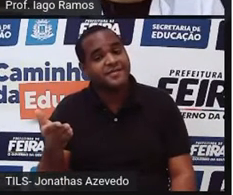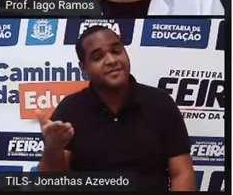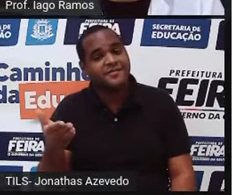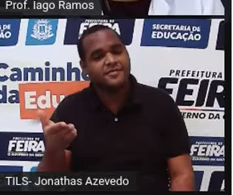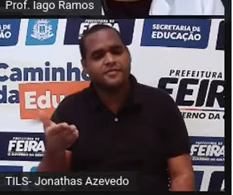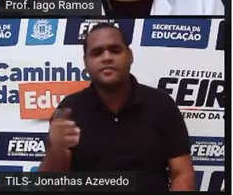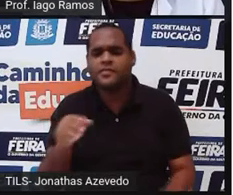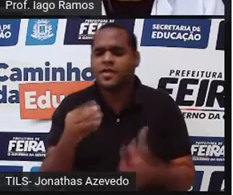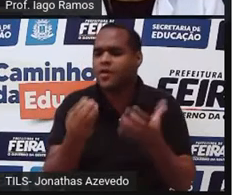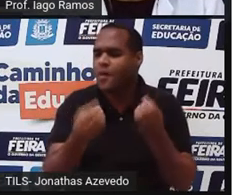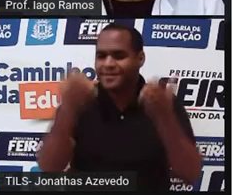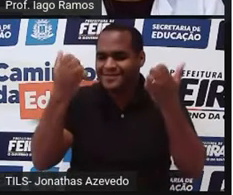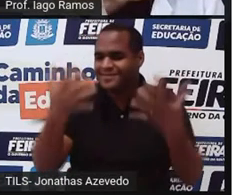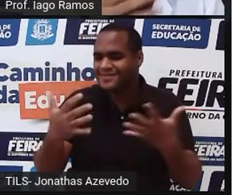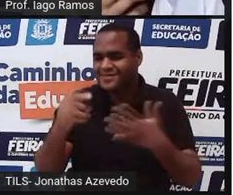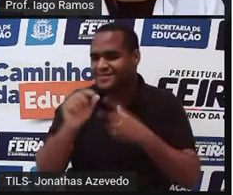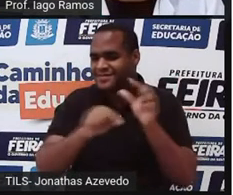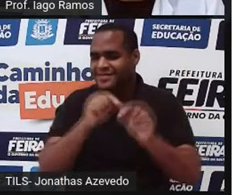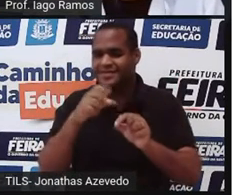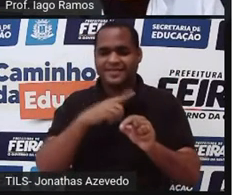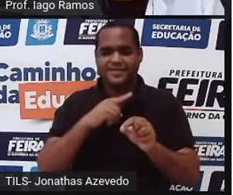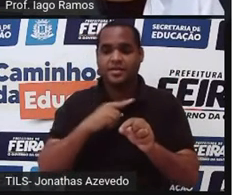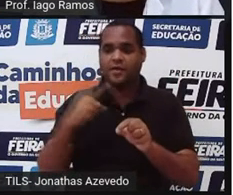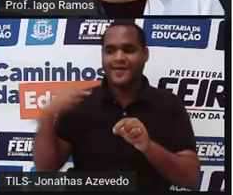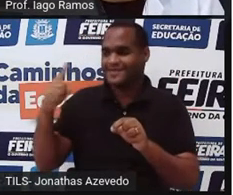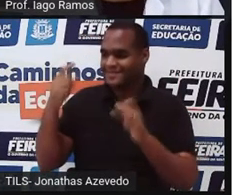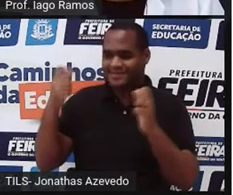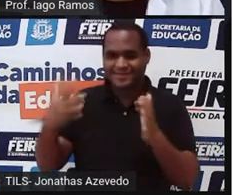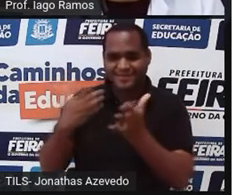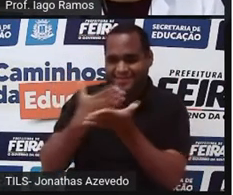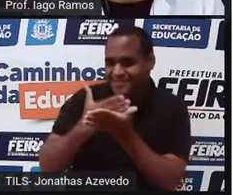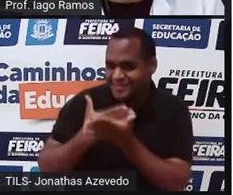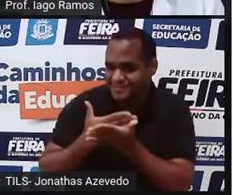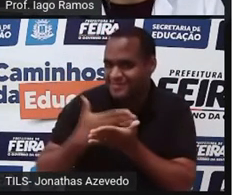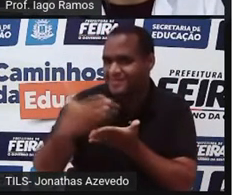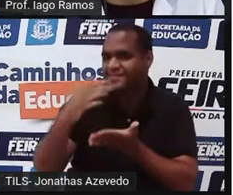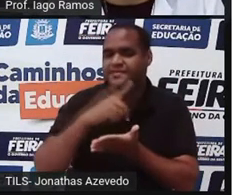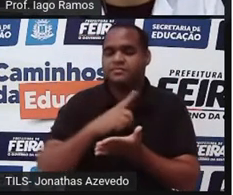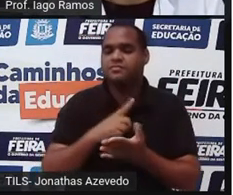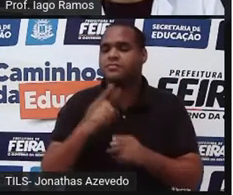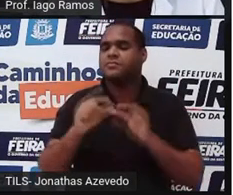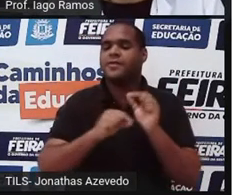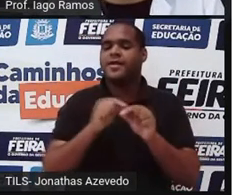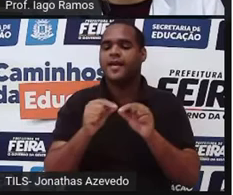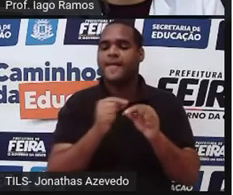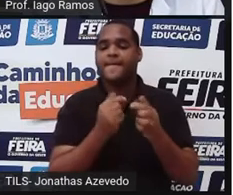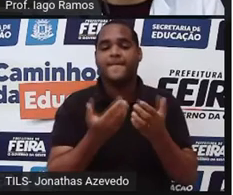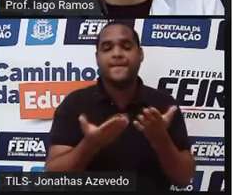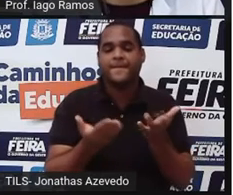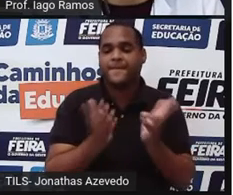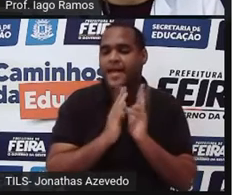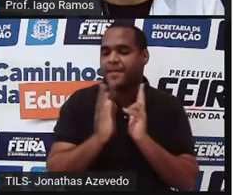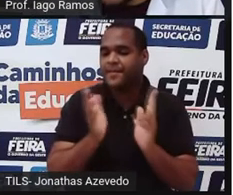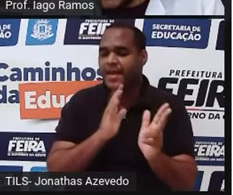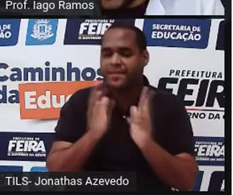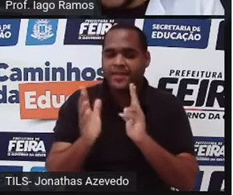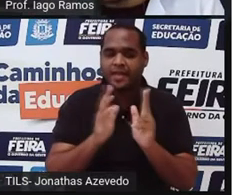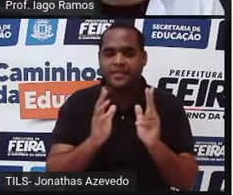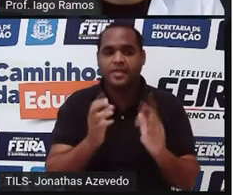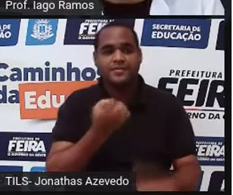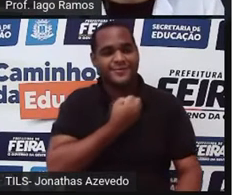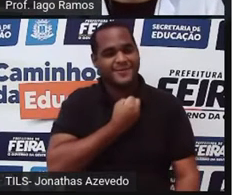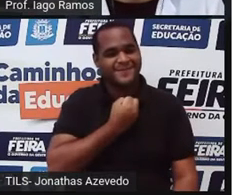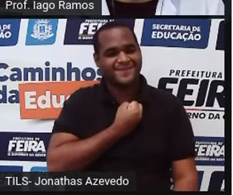E, como a gente já está falando, né? A gente já vem falando desde o início da aula, a gente vai, o nosso papo continua sendo sobre números, ok?